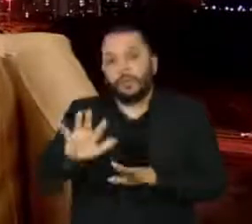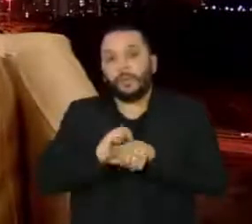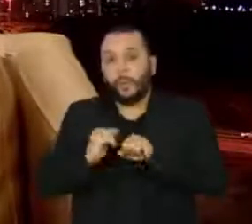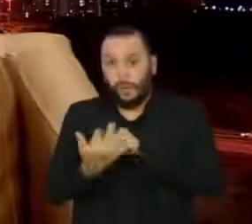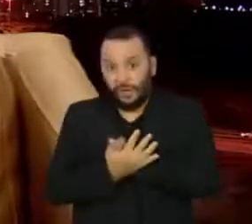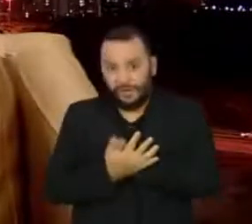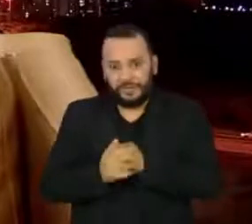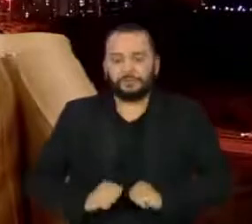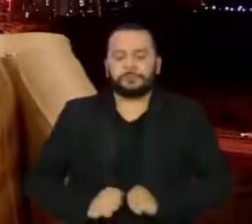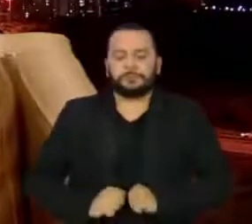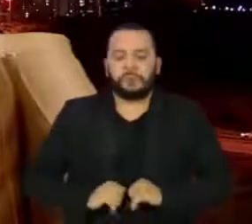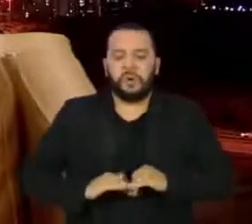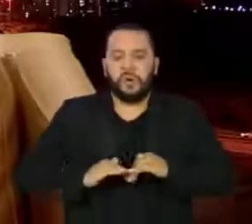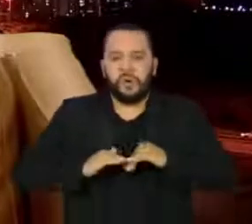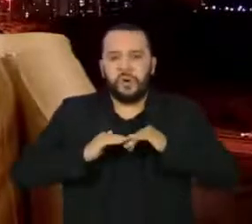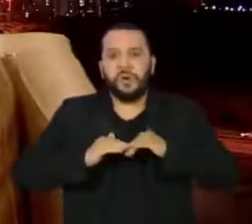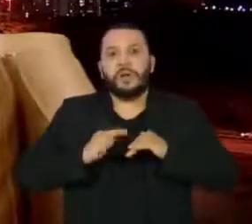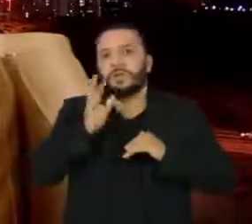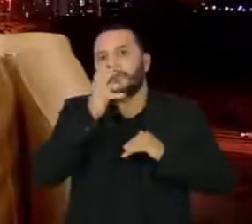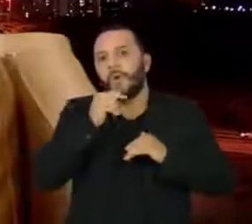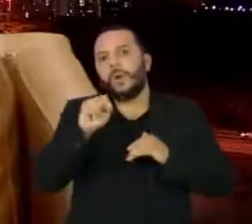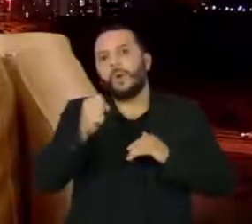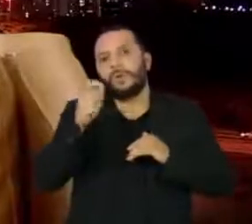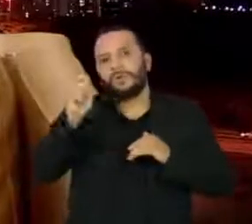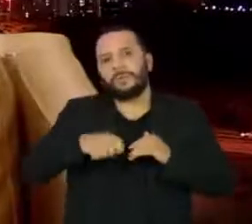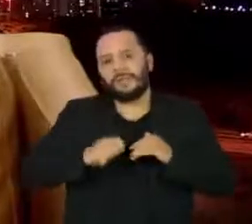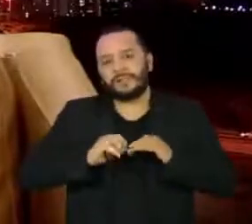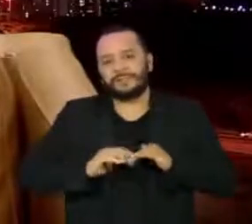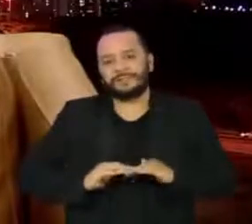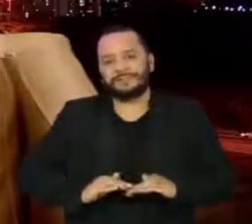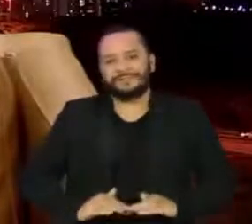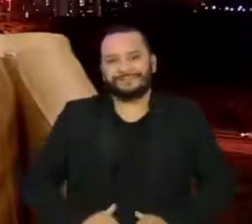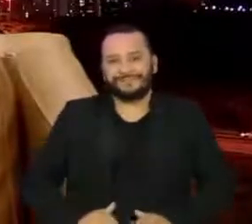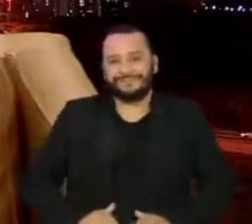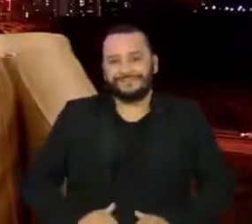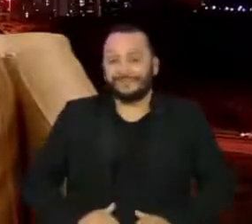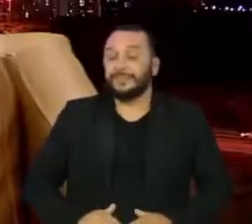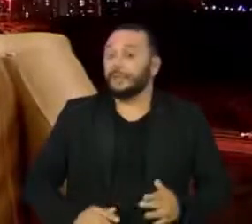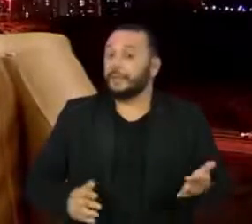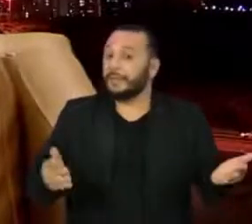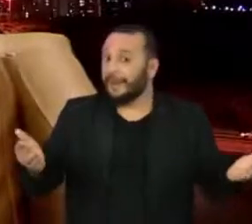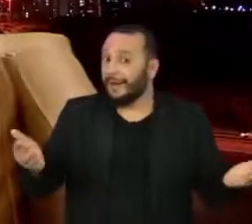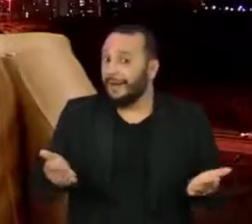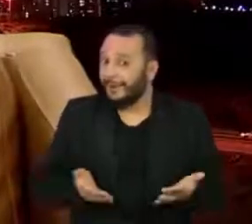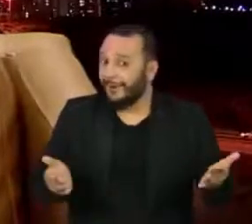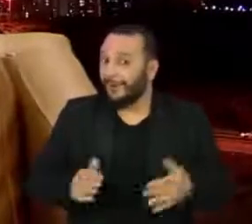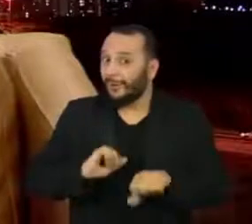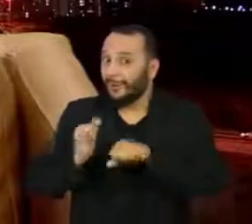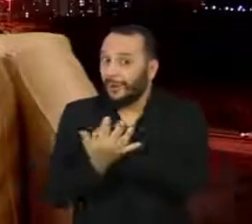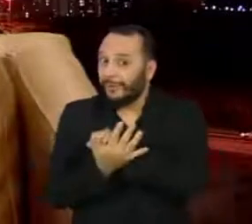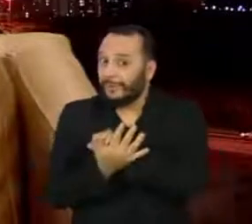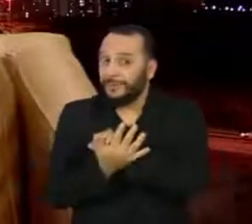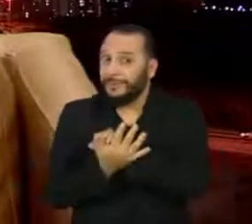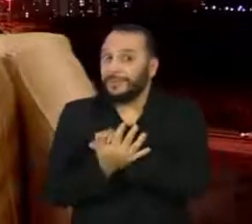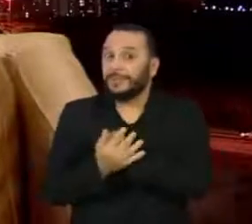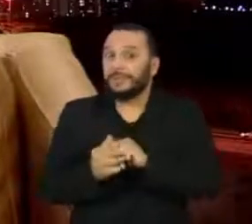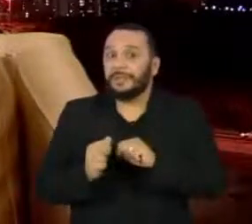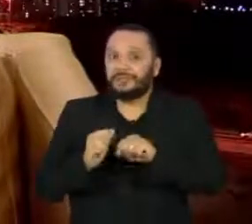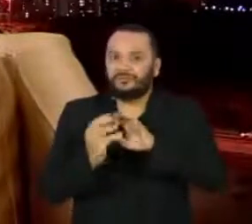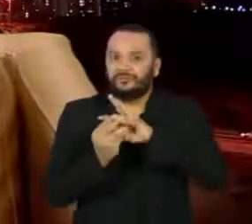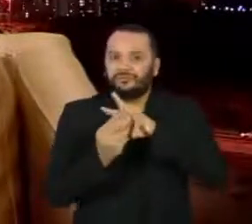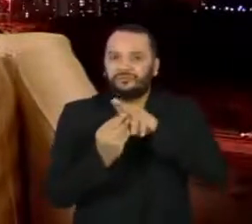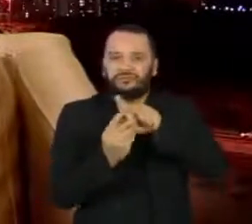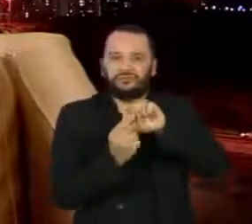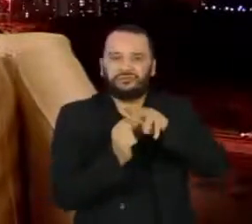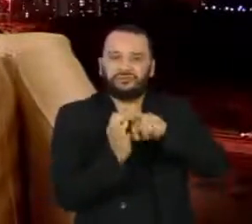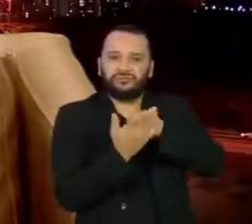Agora, com as novas variantes, isso é diferente, porque a gente está vendo, principalmente aqui com a P1 no Brasil, a gente está vendo que existe,